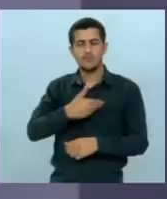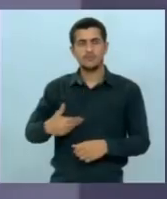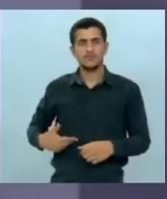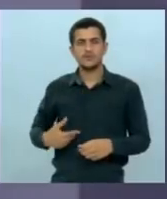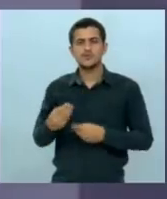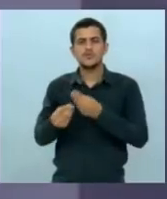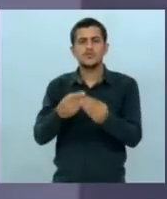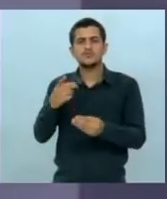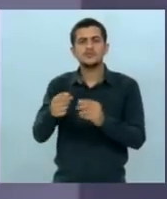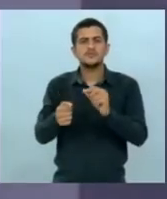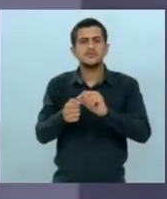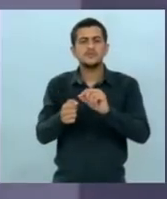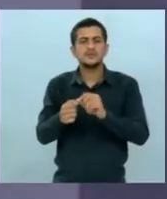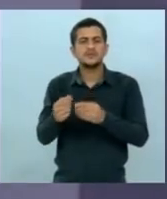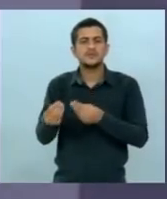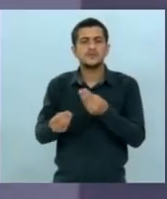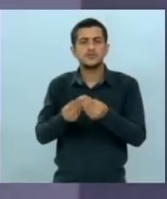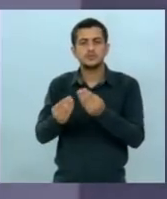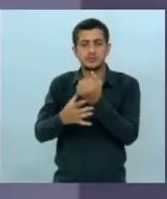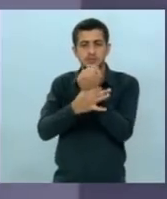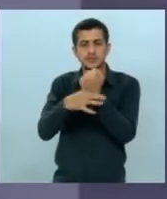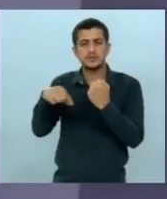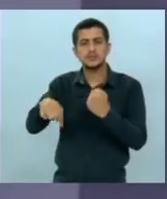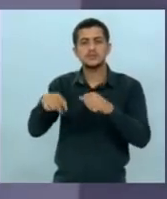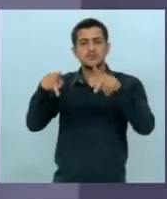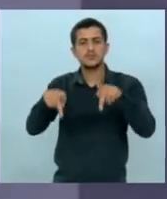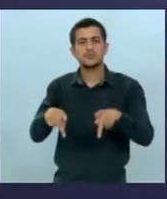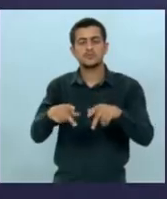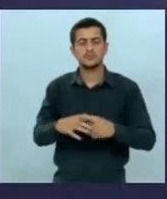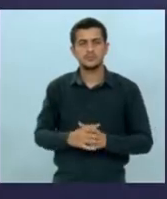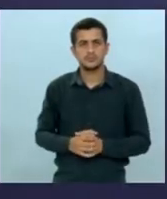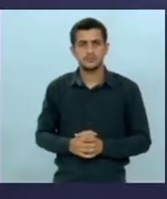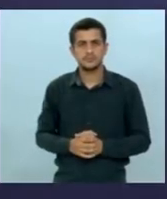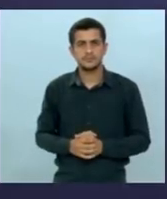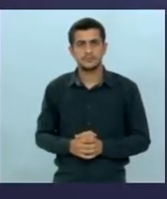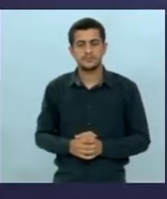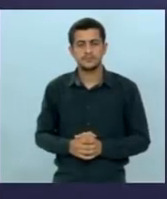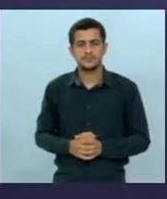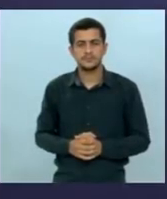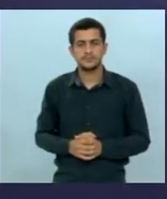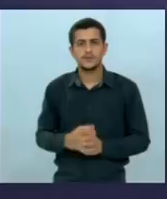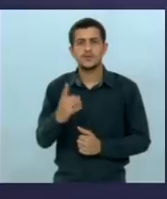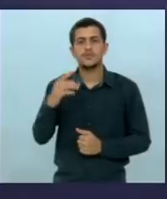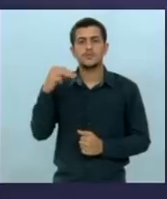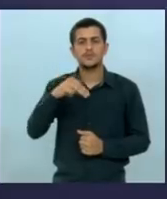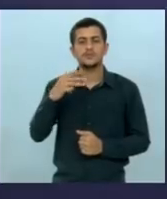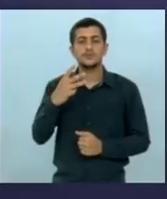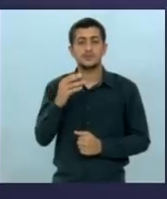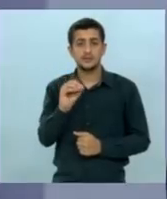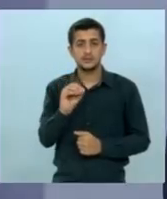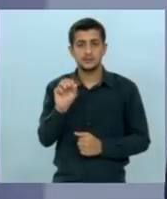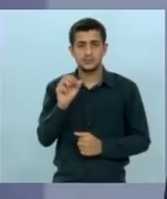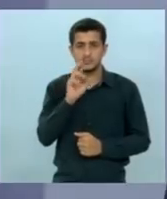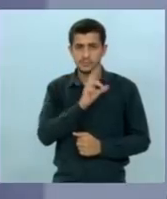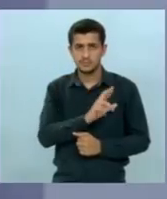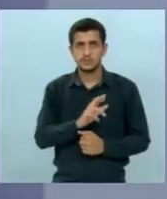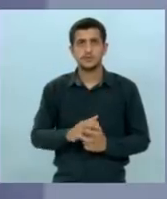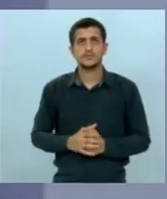pública para se efetivamente ter segurança pública no Estado candidato Reinaldo Zambuja tem 1 minuto e 30 para responder